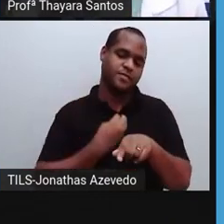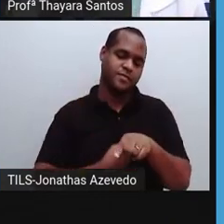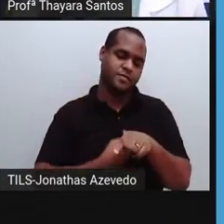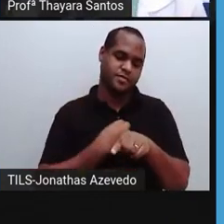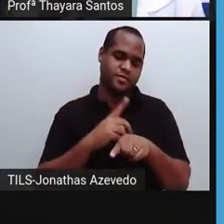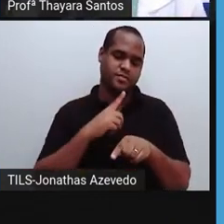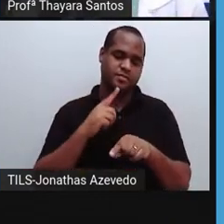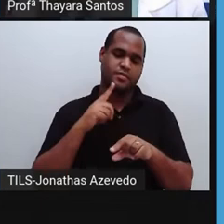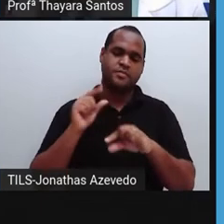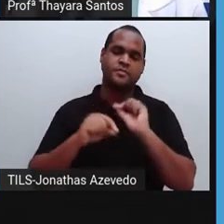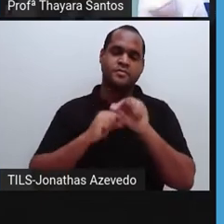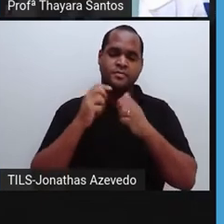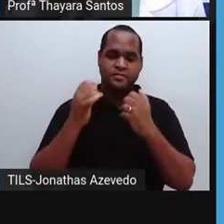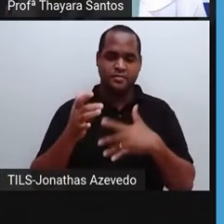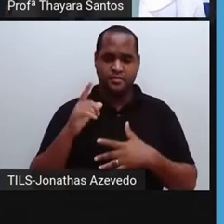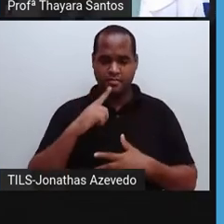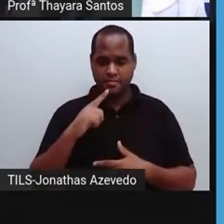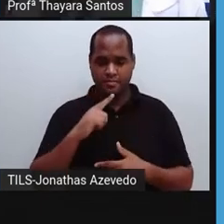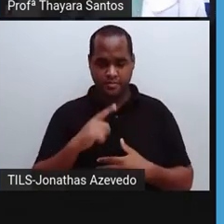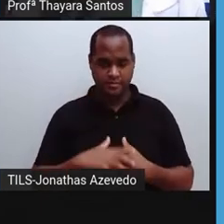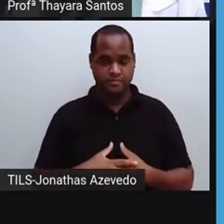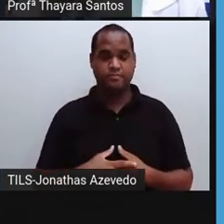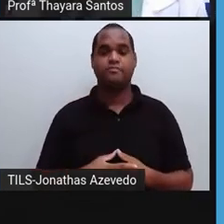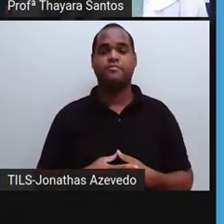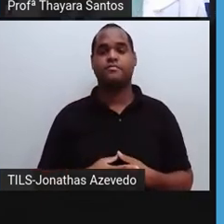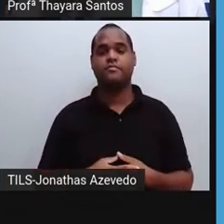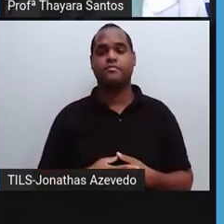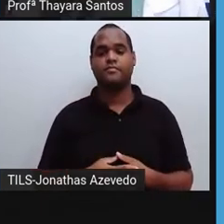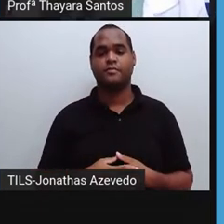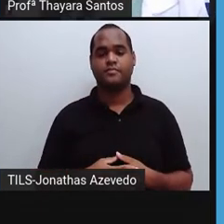direito quanto a gente de ter esse recurso.